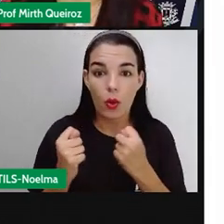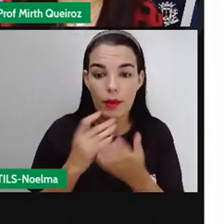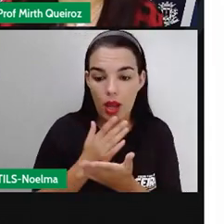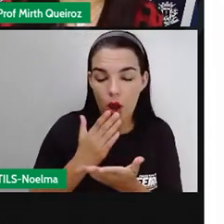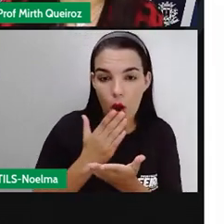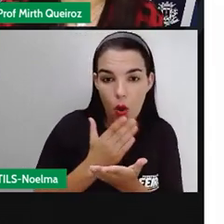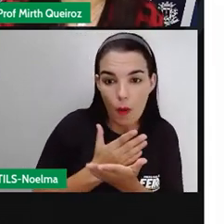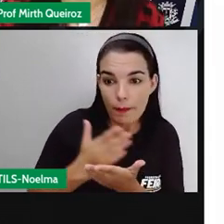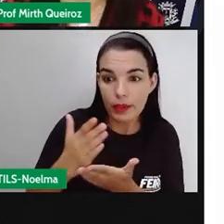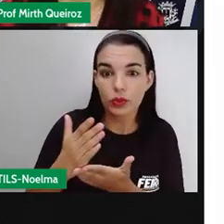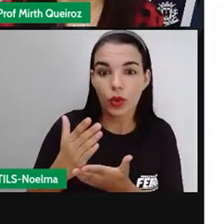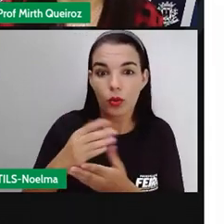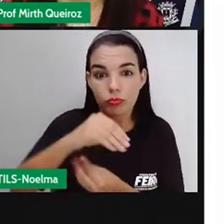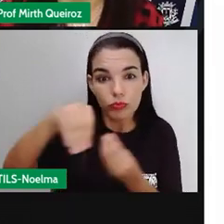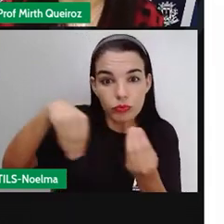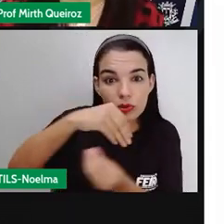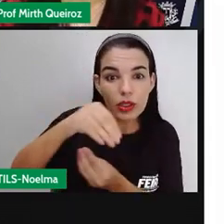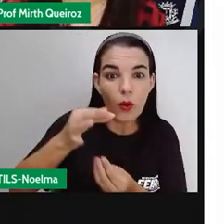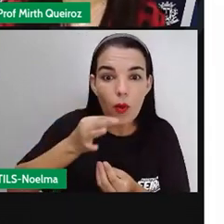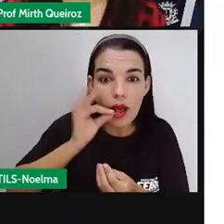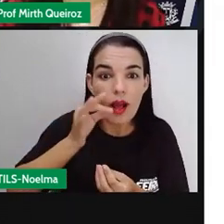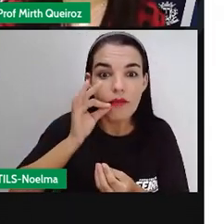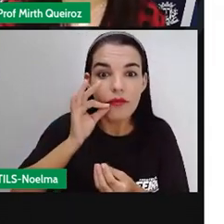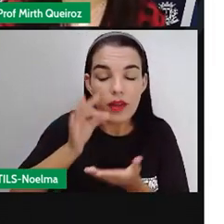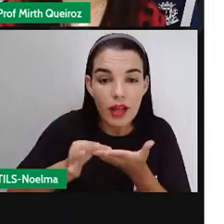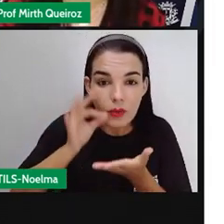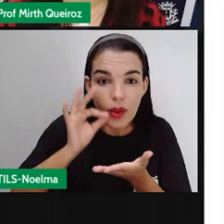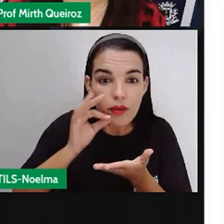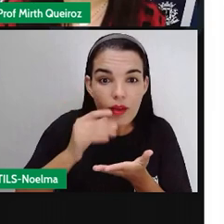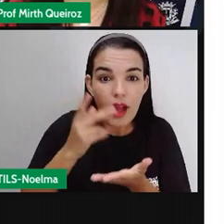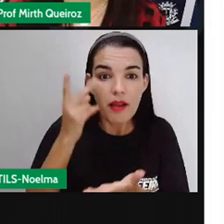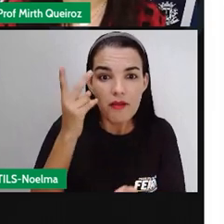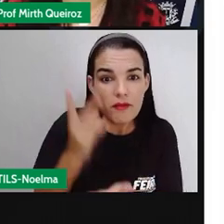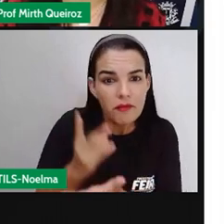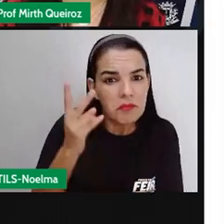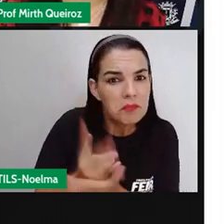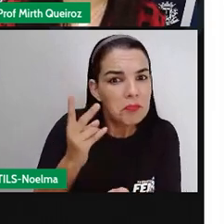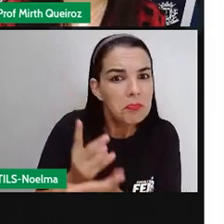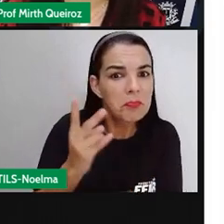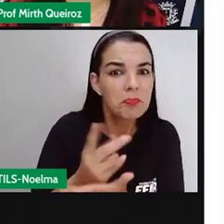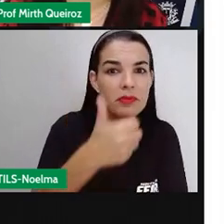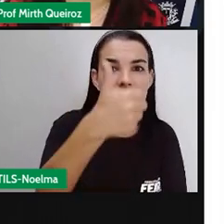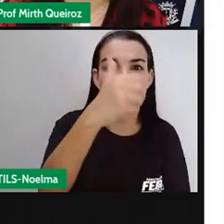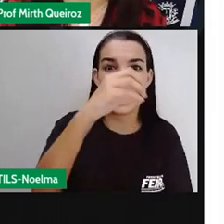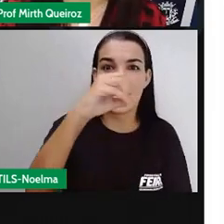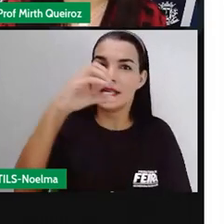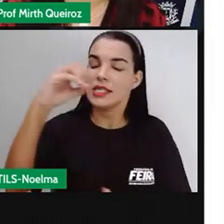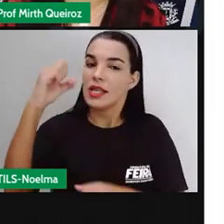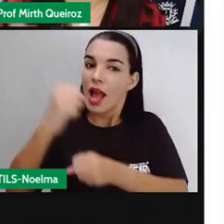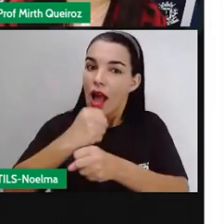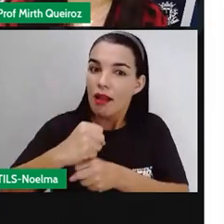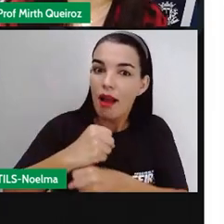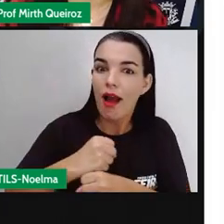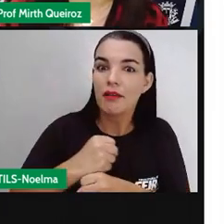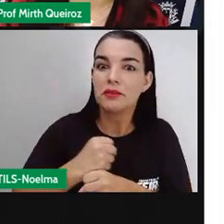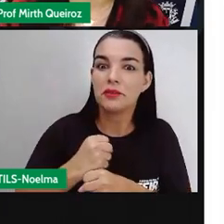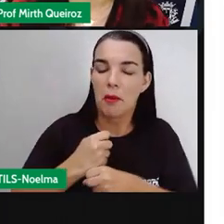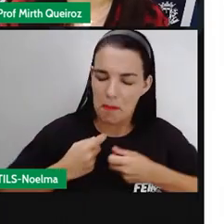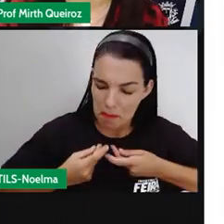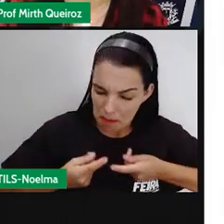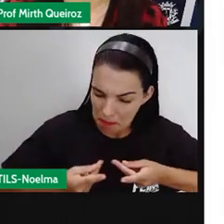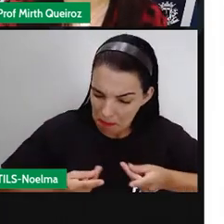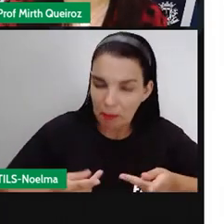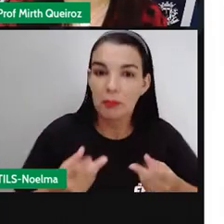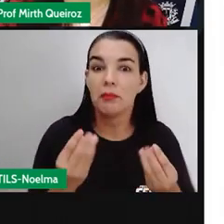café durou-se mais de 100 anos, né? Os fazendeiros, então, perceberam que a solução, já que o